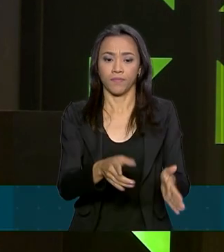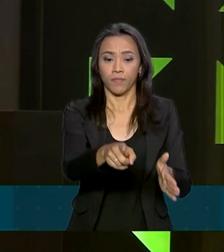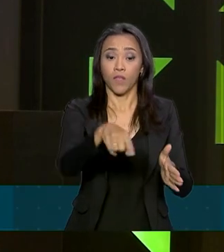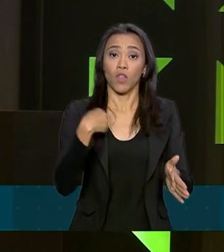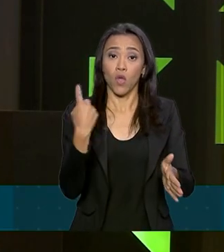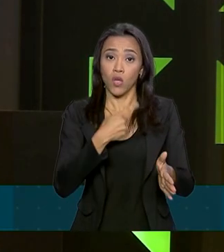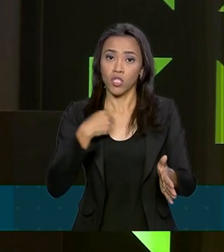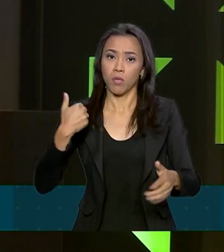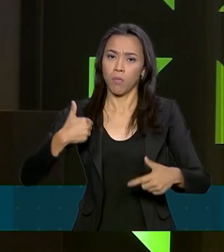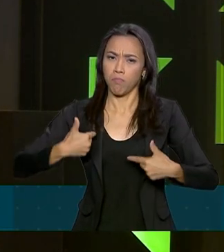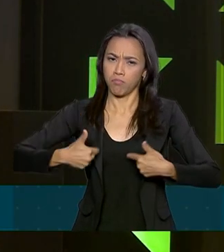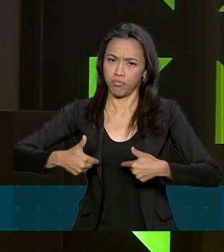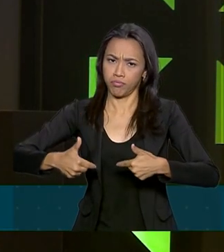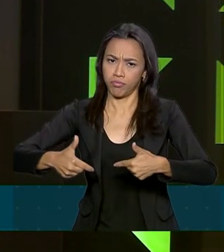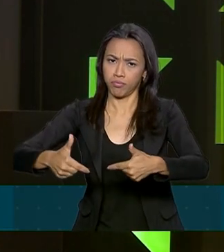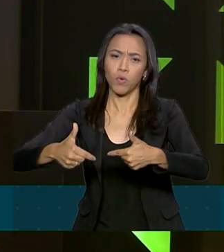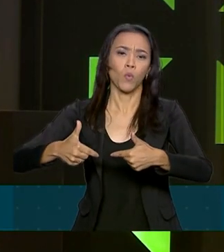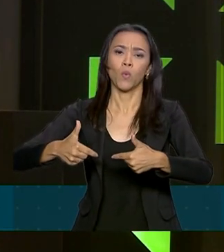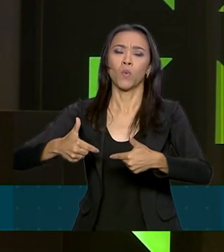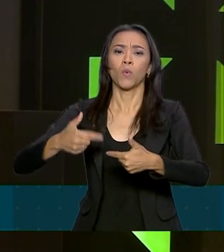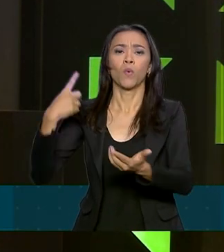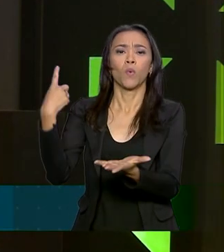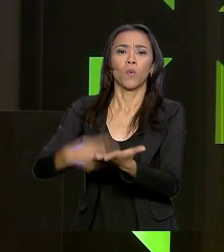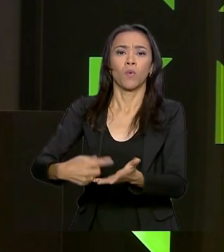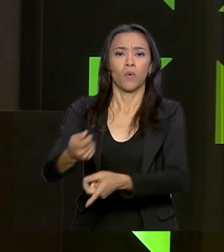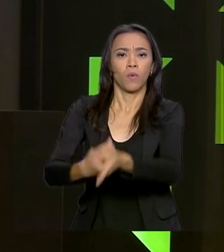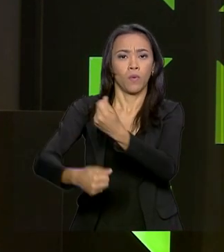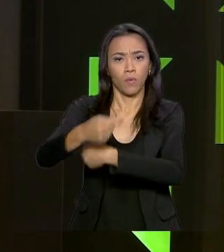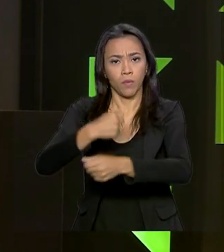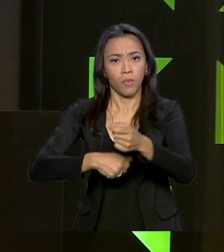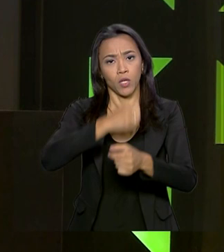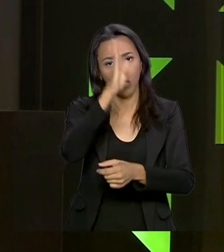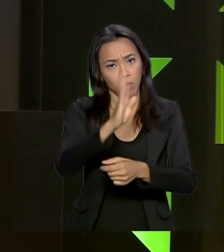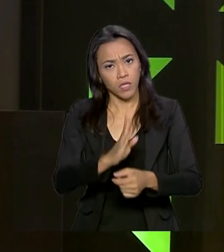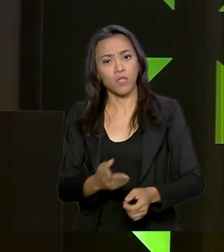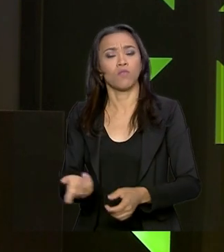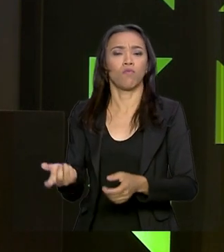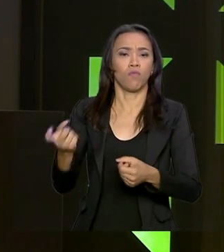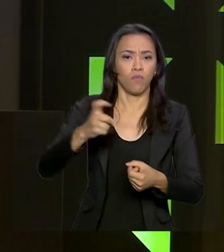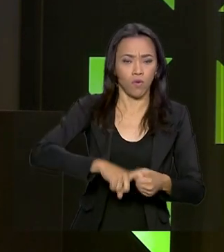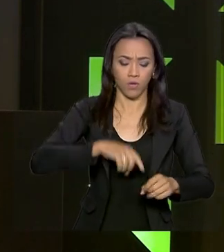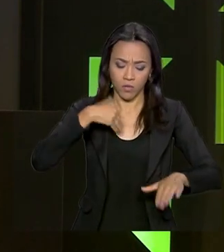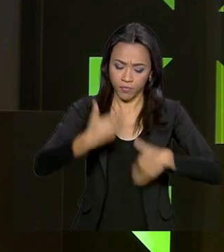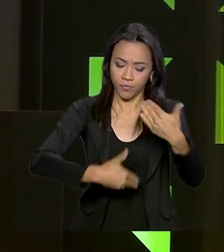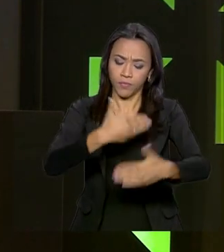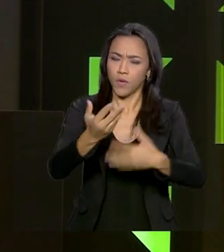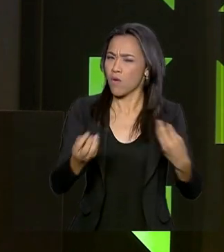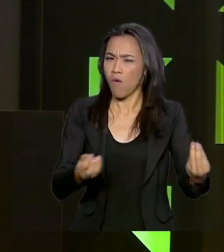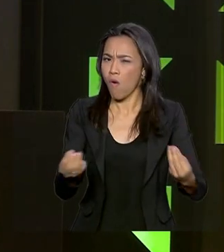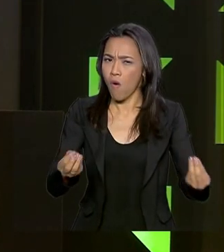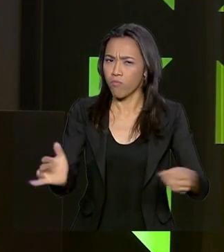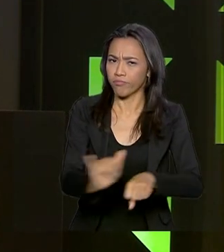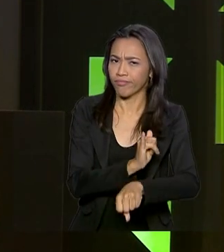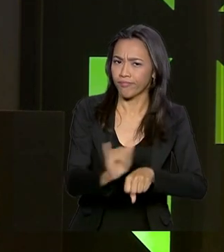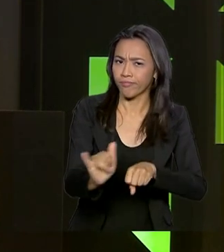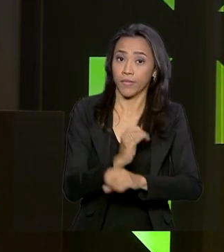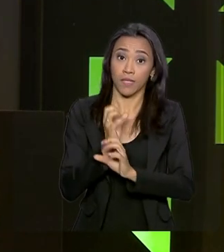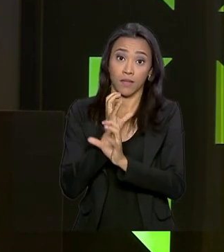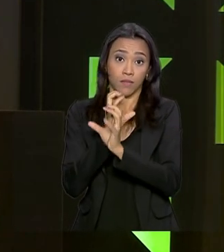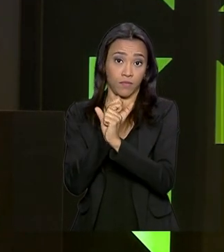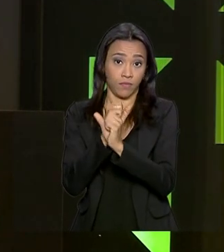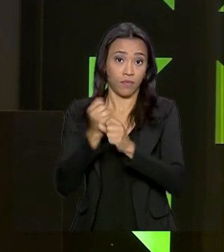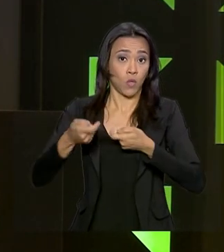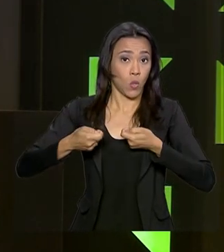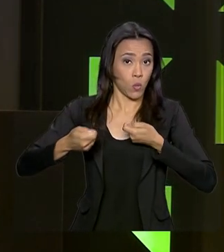agenda econômica para recolocar o Brasil nos trilhos do crescimento, por meio do reequilíbrio das contas